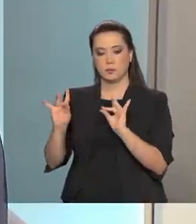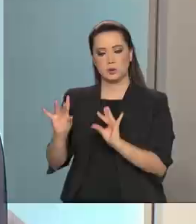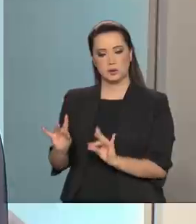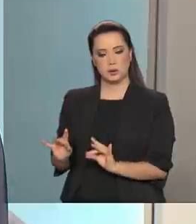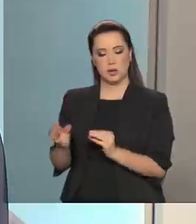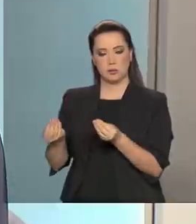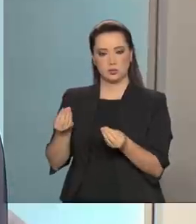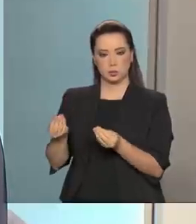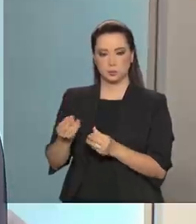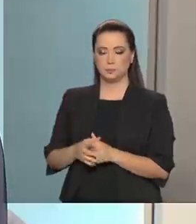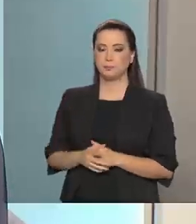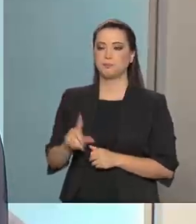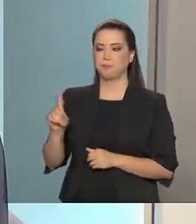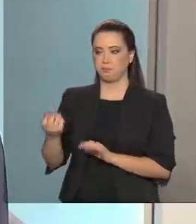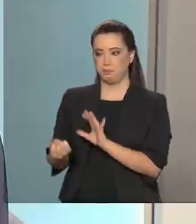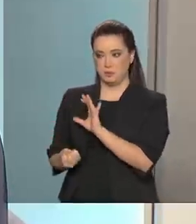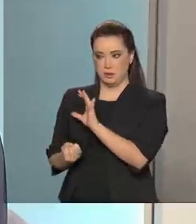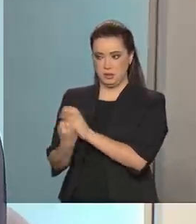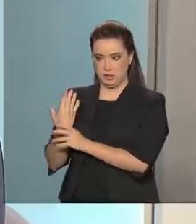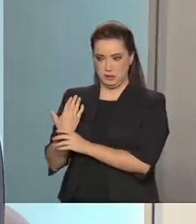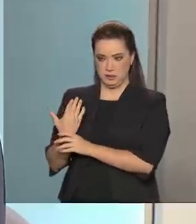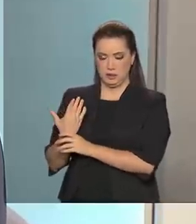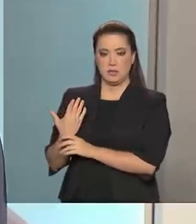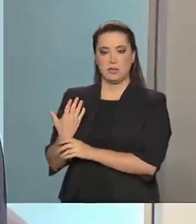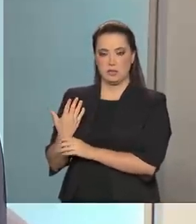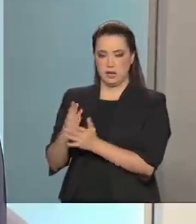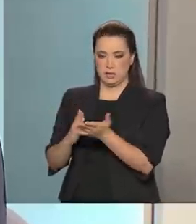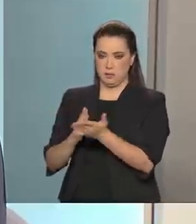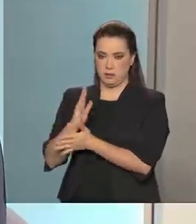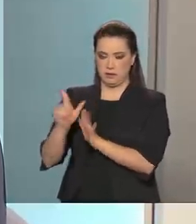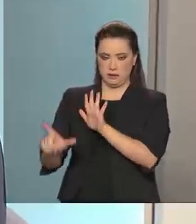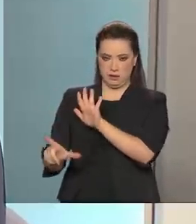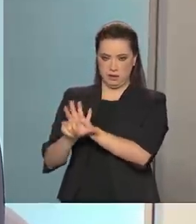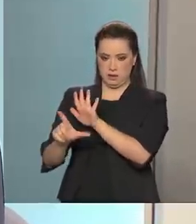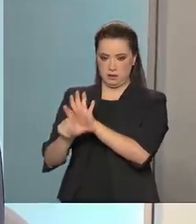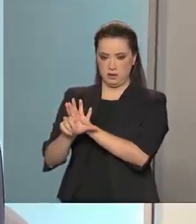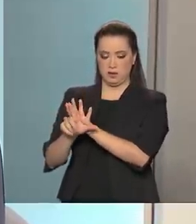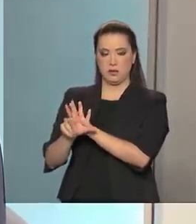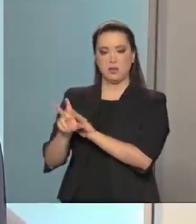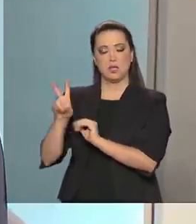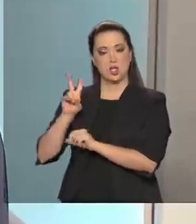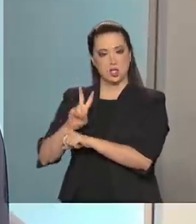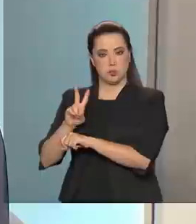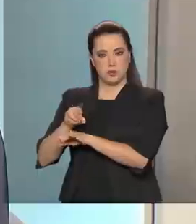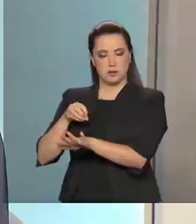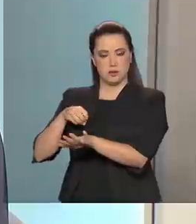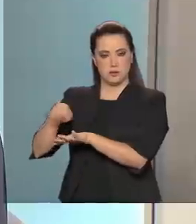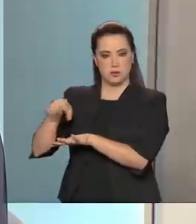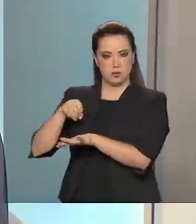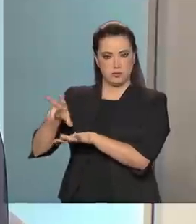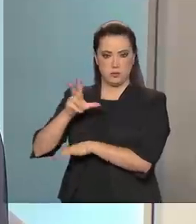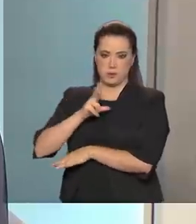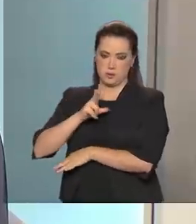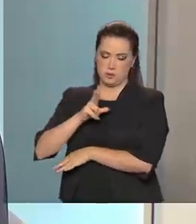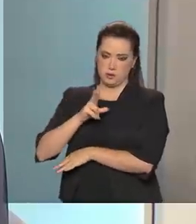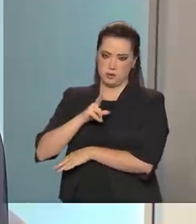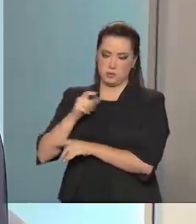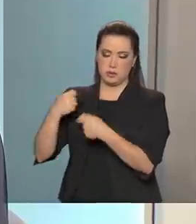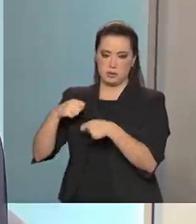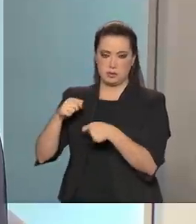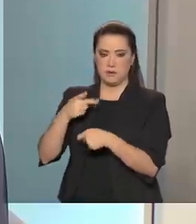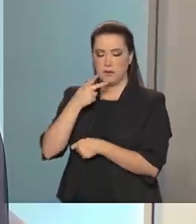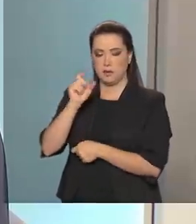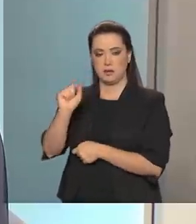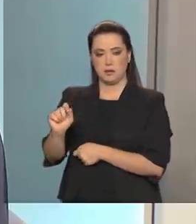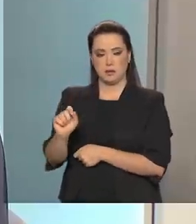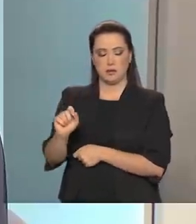Foi criada, aprovada a Lei de Proteção de Dados. A gente tem que caracterizar que